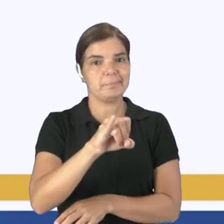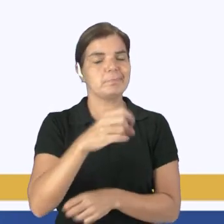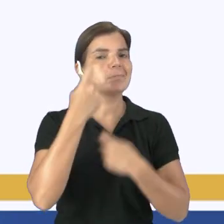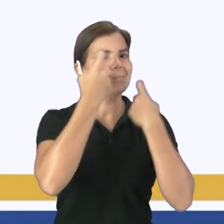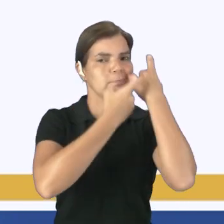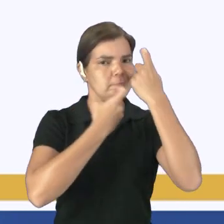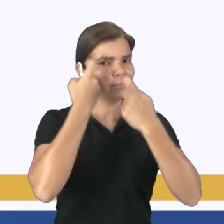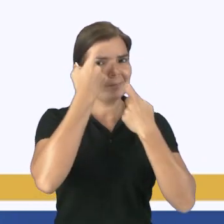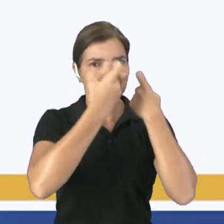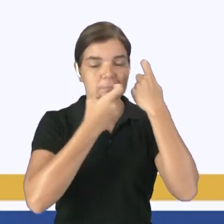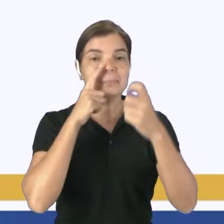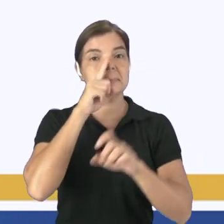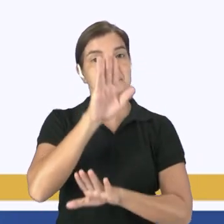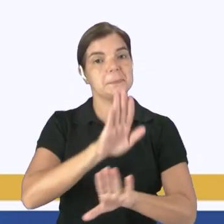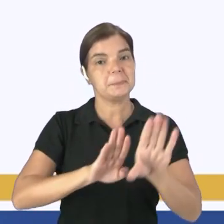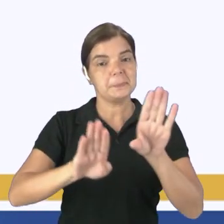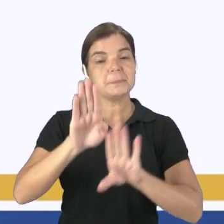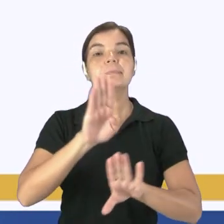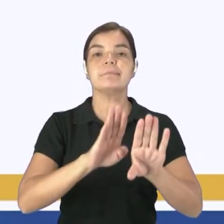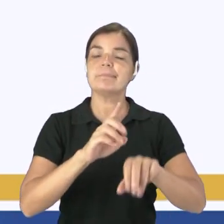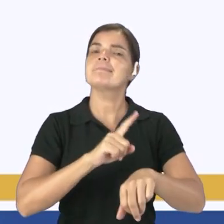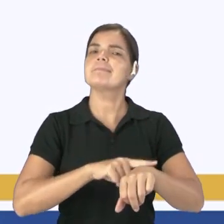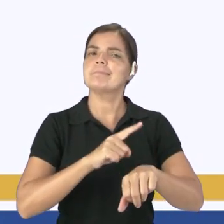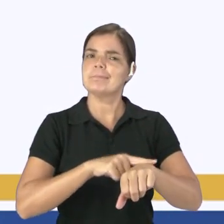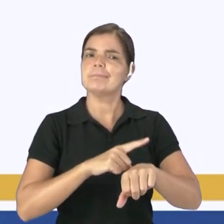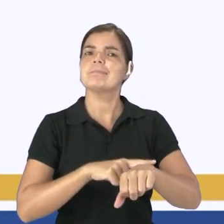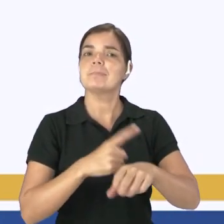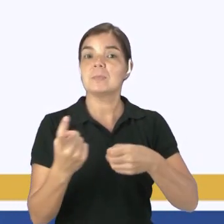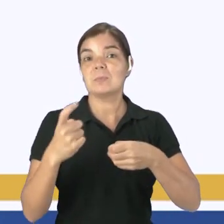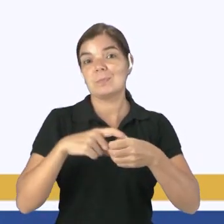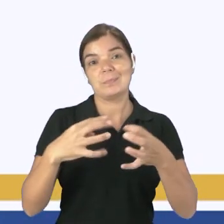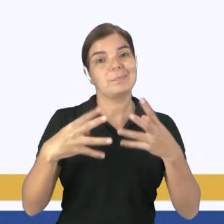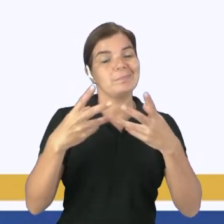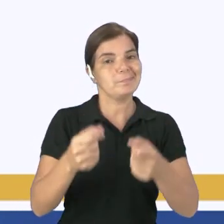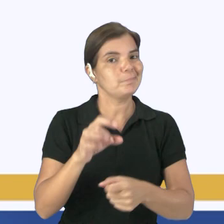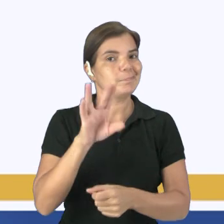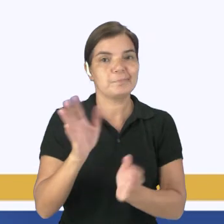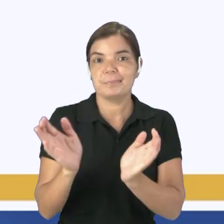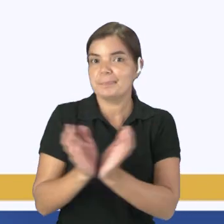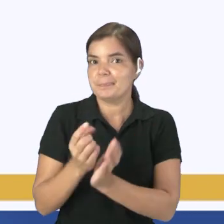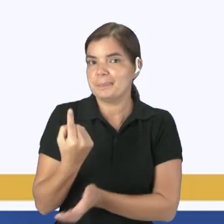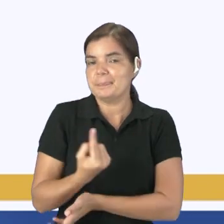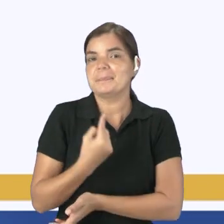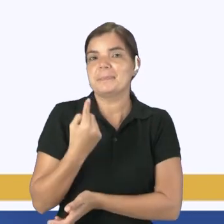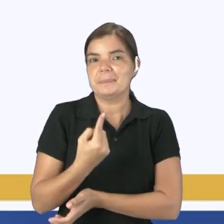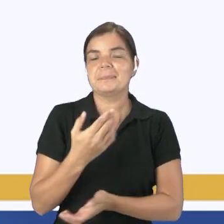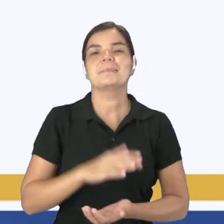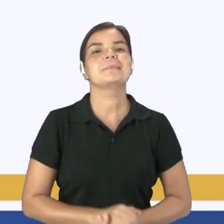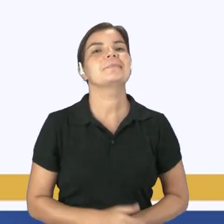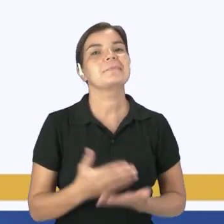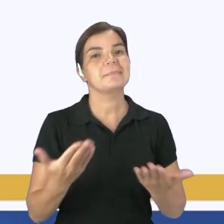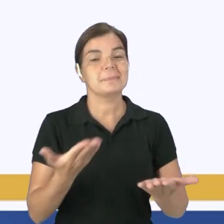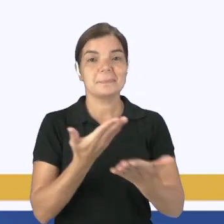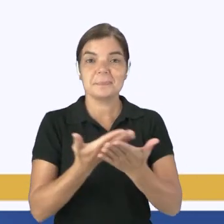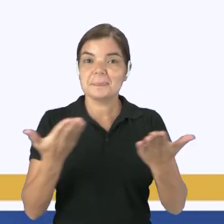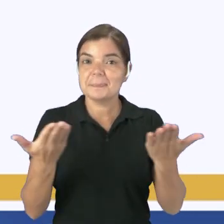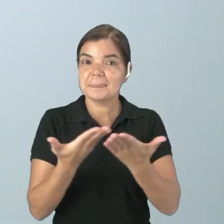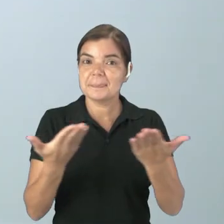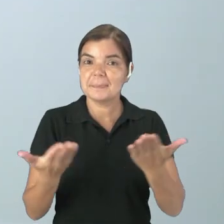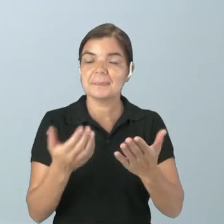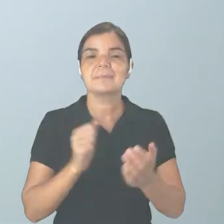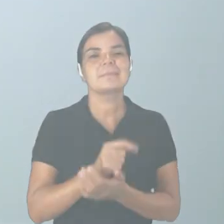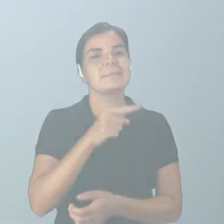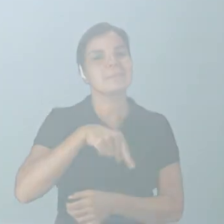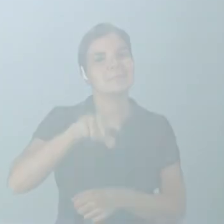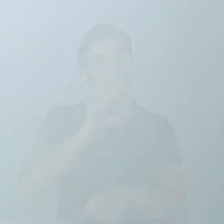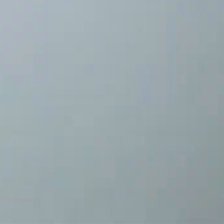tiver todo o cuidado, uma hora as consequências retornam para todos e não somente para um grupo isolado, tá? Então, essa foi a nossa aula de hoje. Espero vocês na